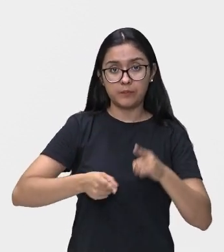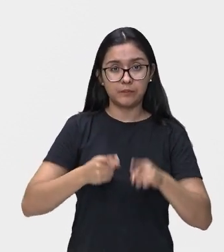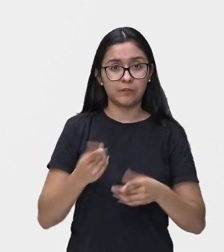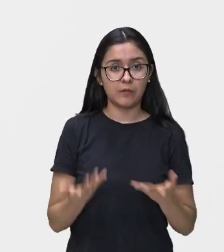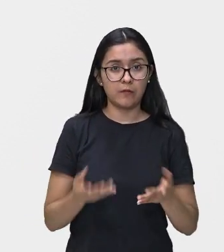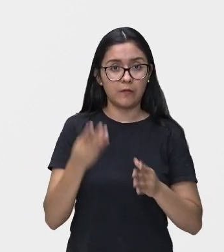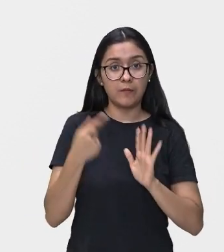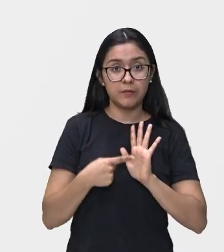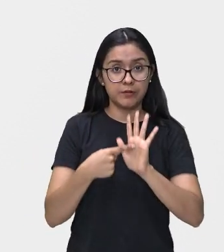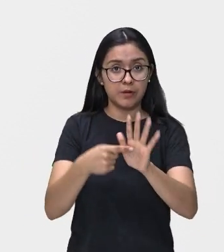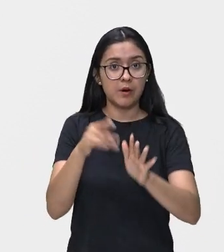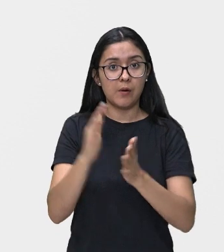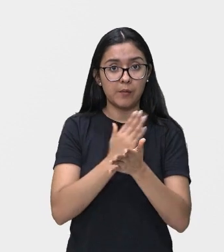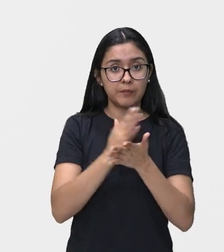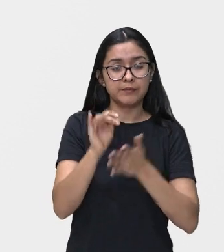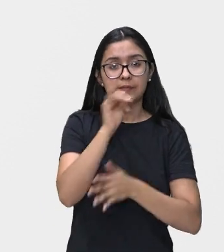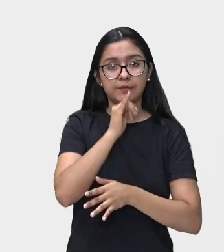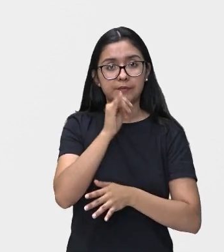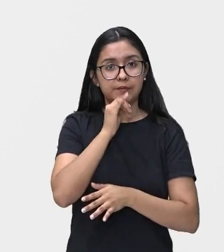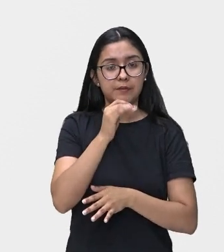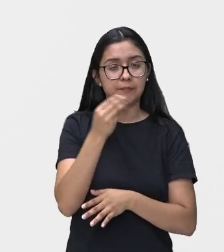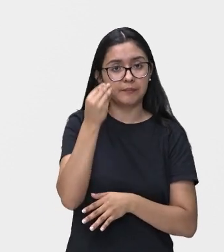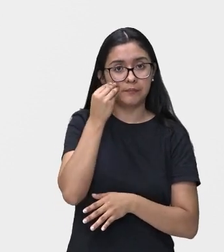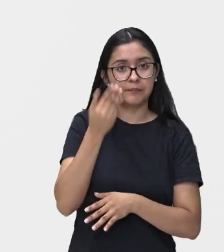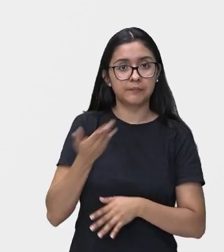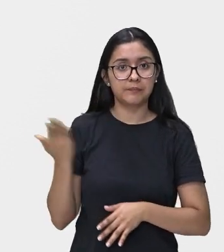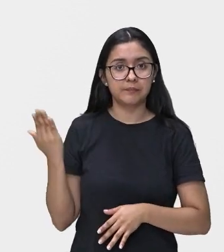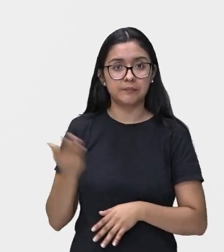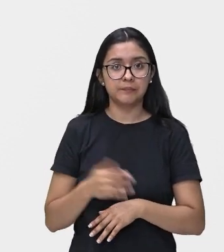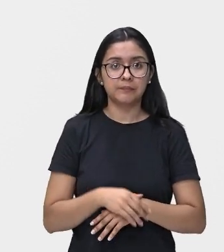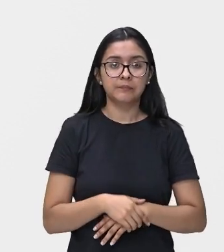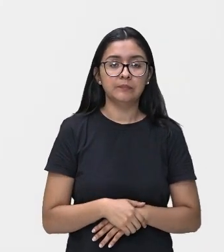instrumentos musicais de membrafones.